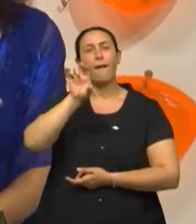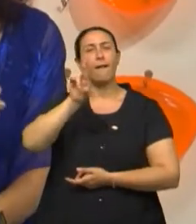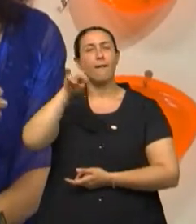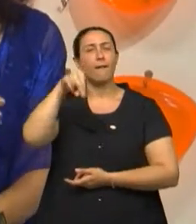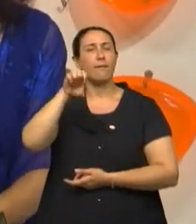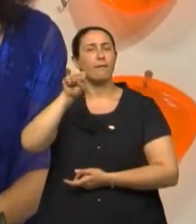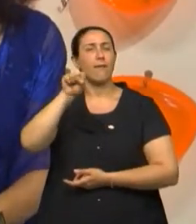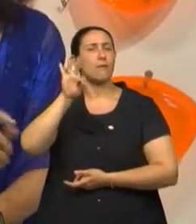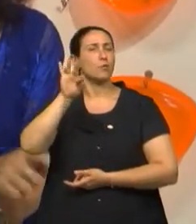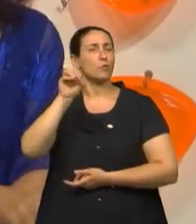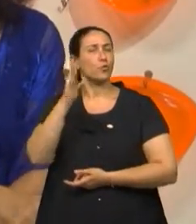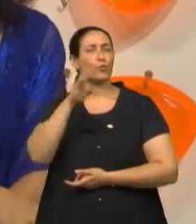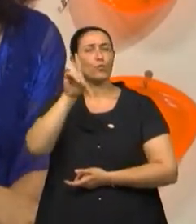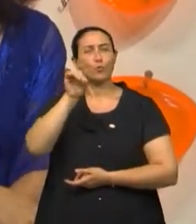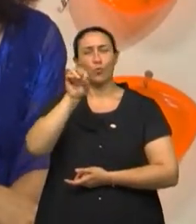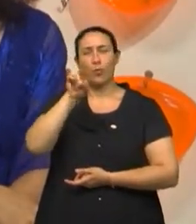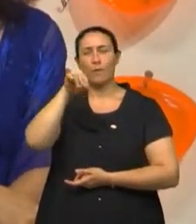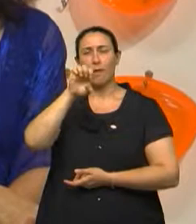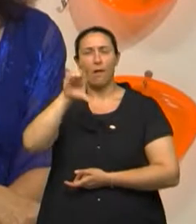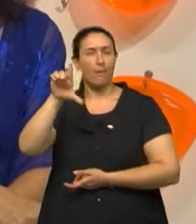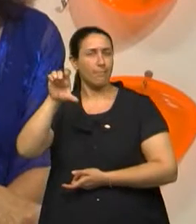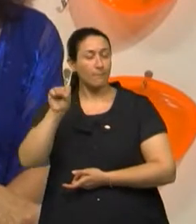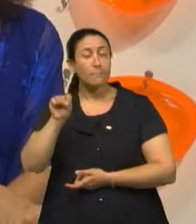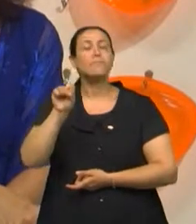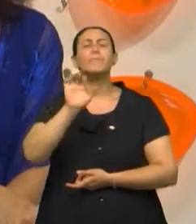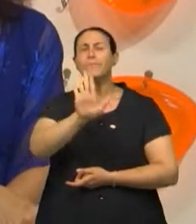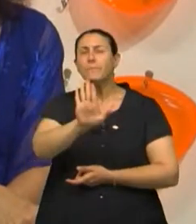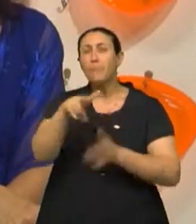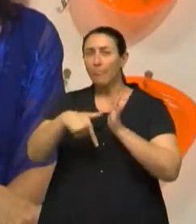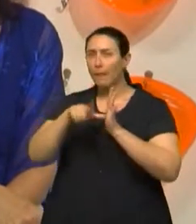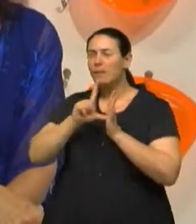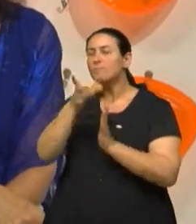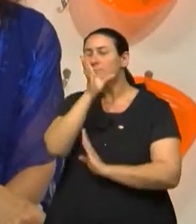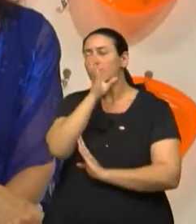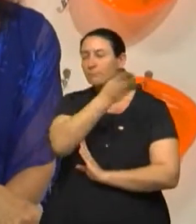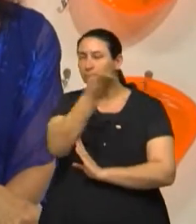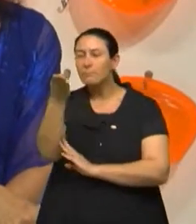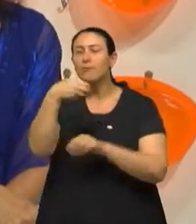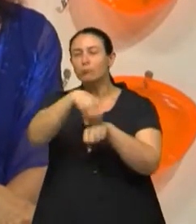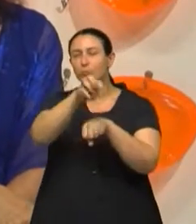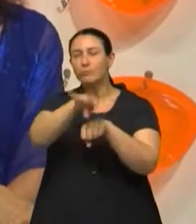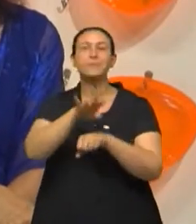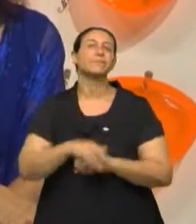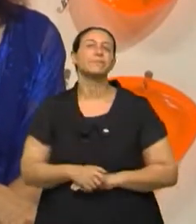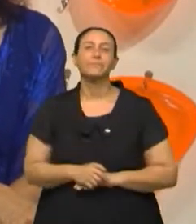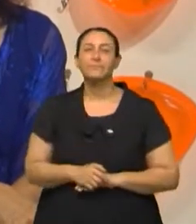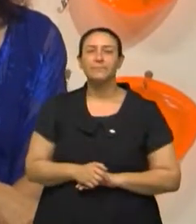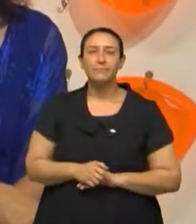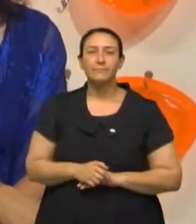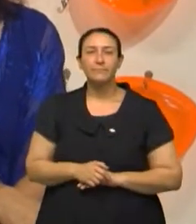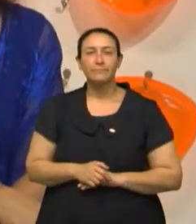Mas antes de eu conversar aqui com a doutora Juliana, nós vamos ver algumas dicas sobre primeiros socorros.